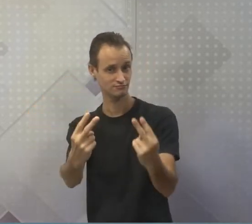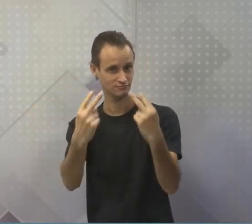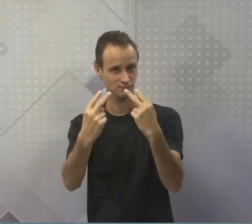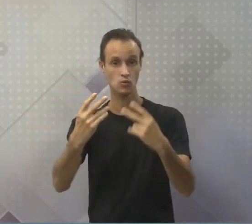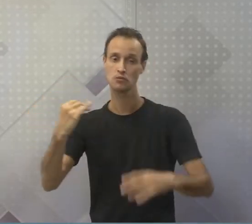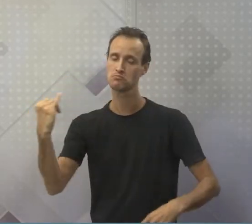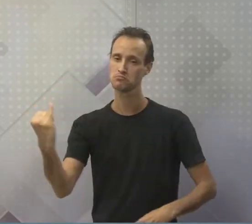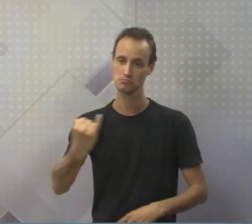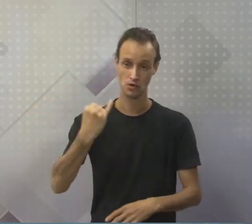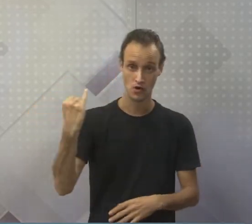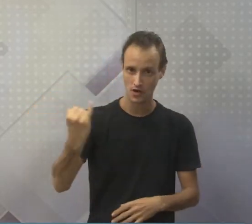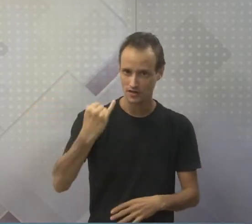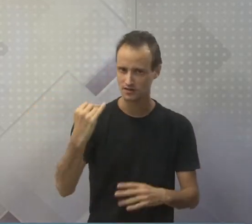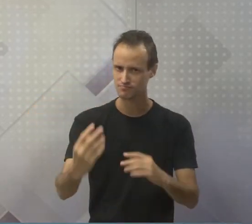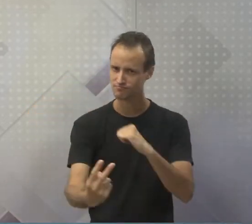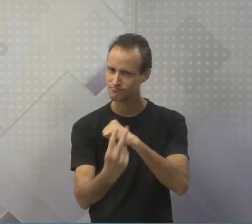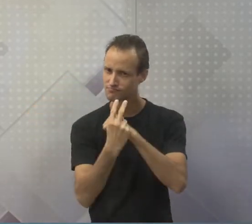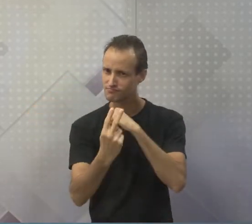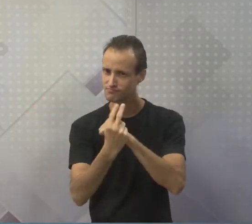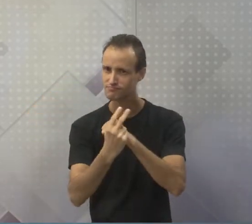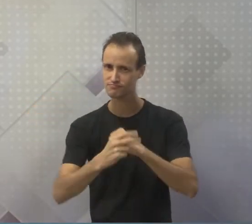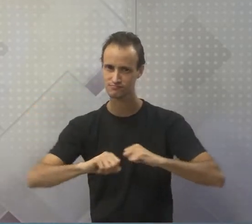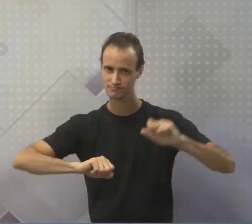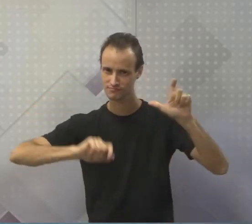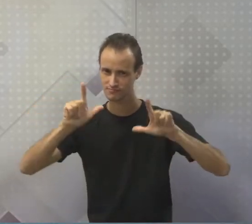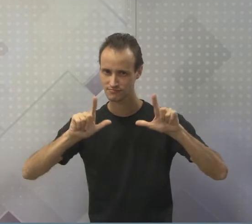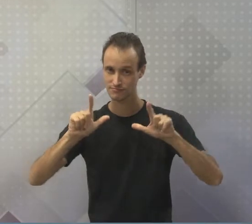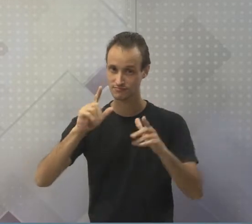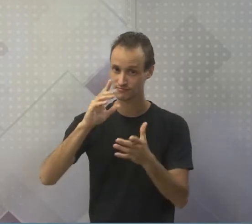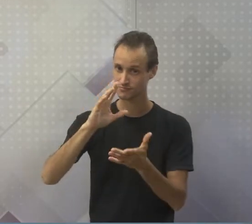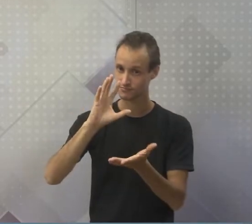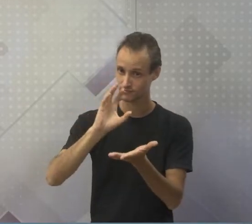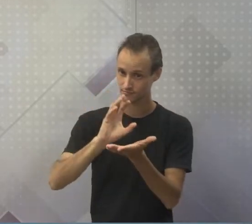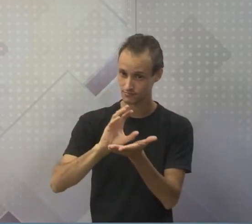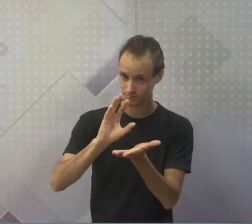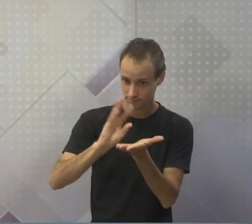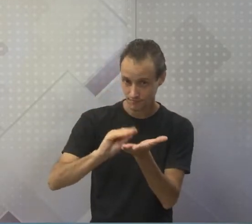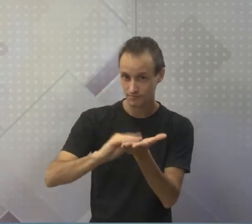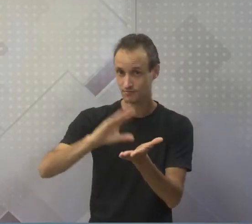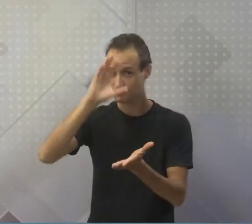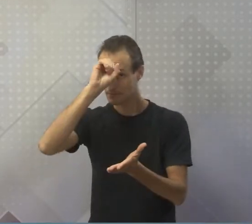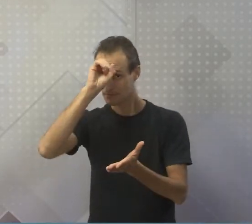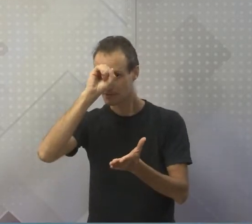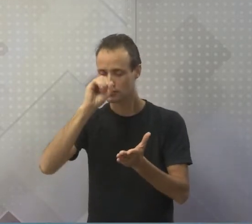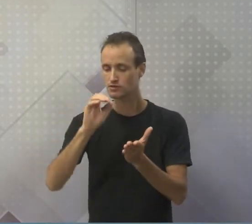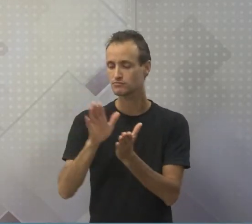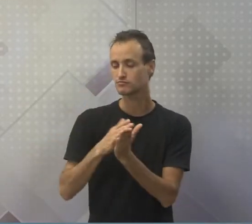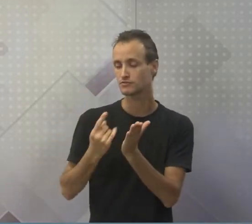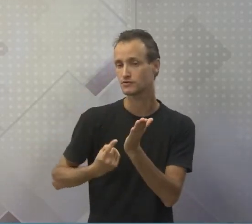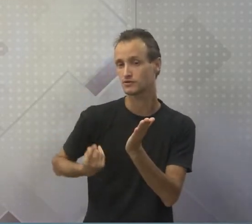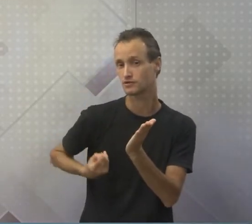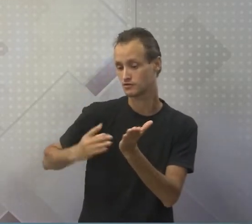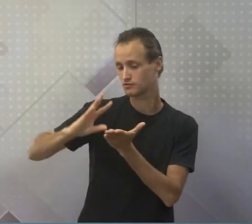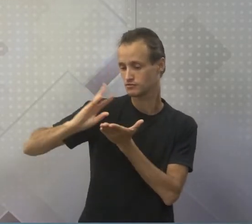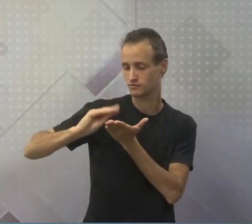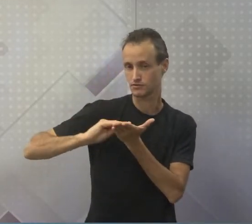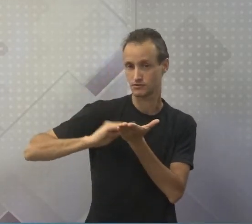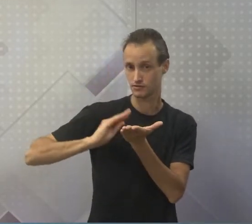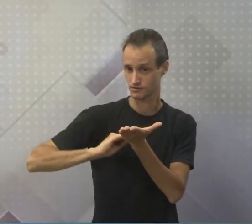O importante é que esteja aí na frente da TV. Agora, de preferência, com o caderno para fazer